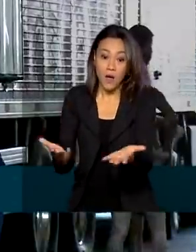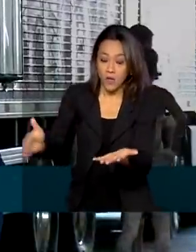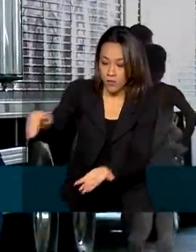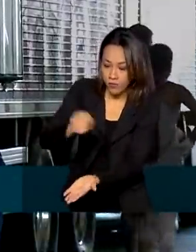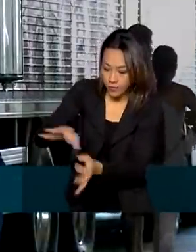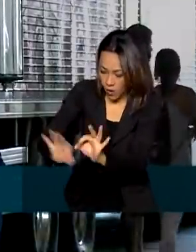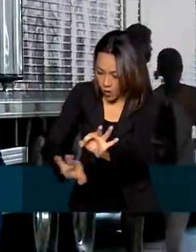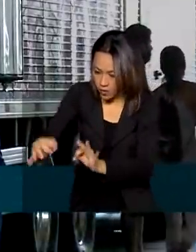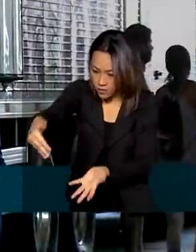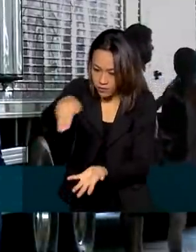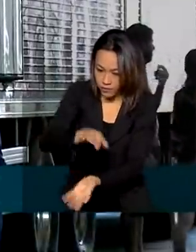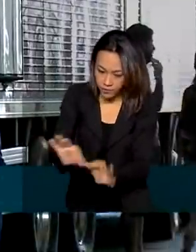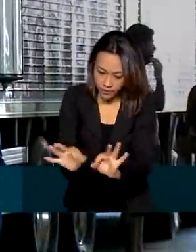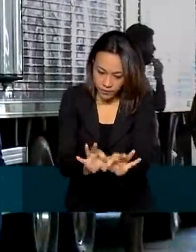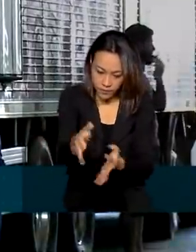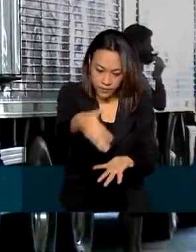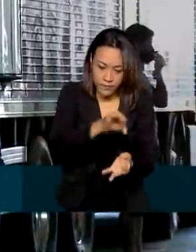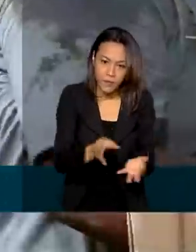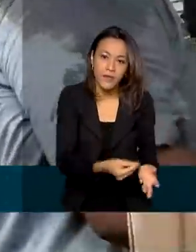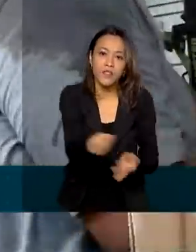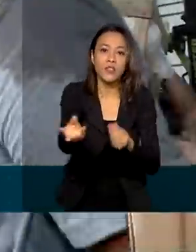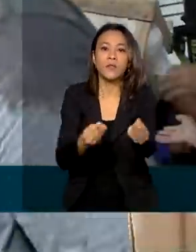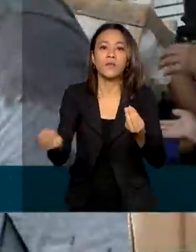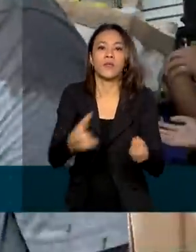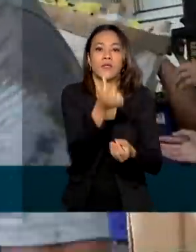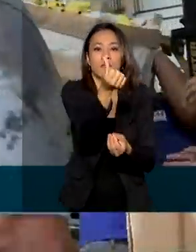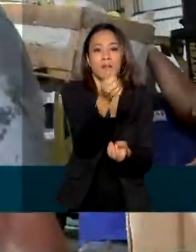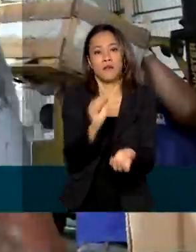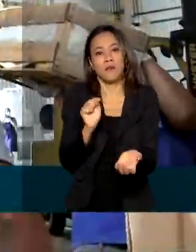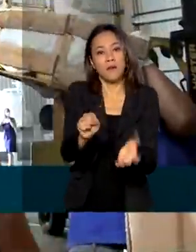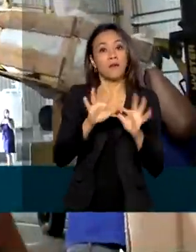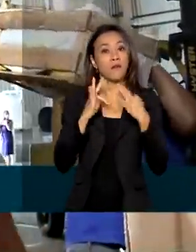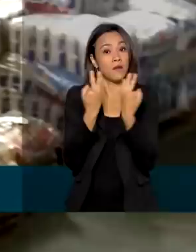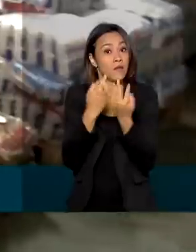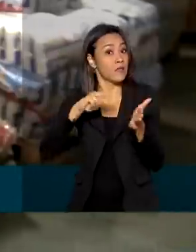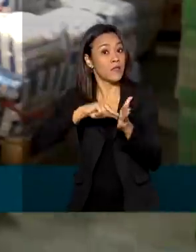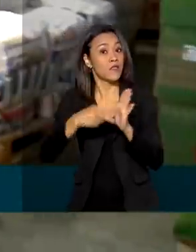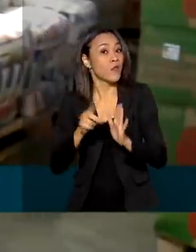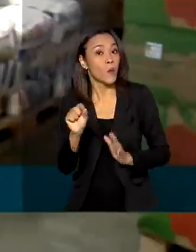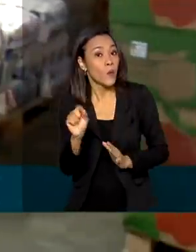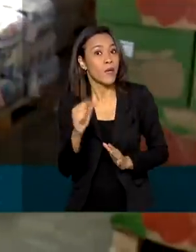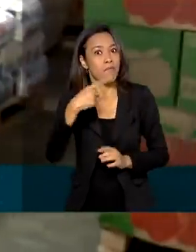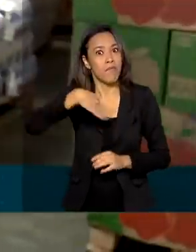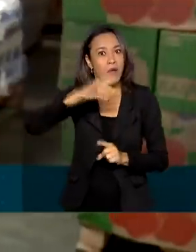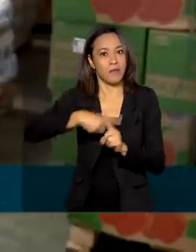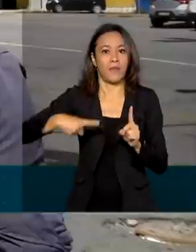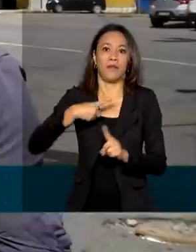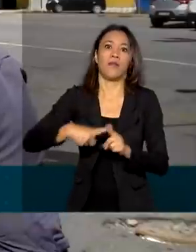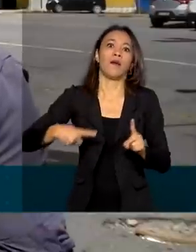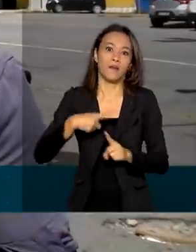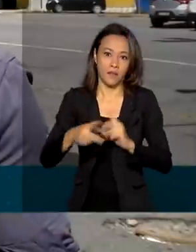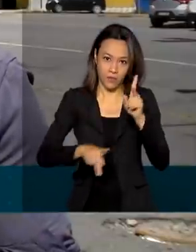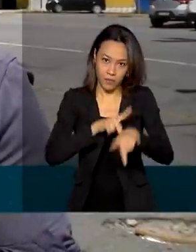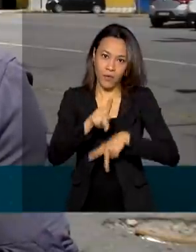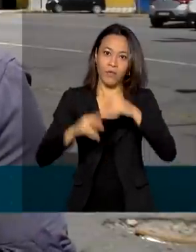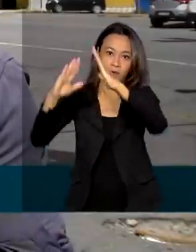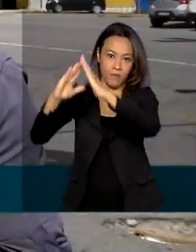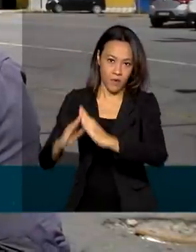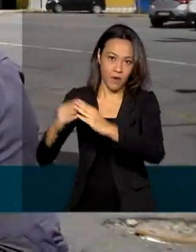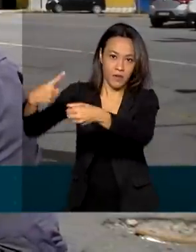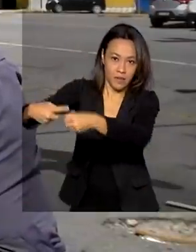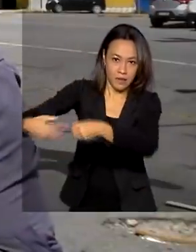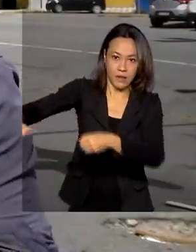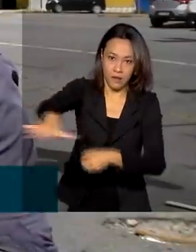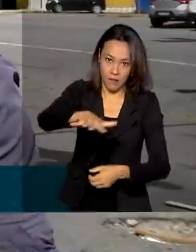distribuídos a 6 mil famílias, o que representa mais da metade da população. Cerca de 70